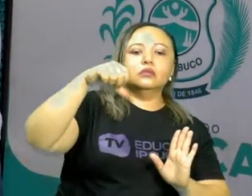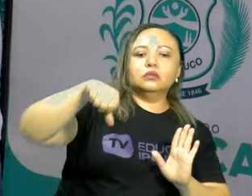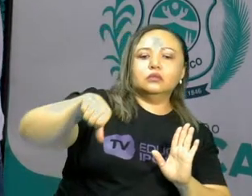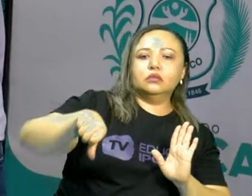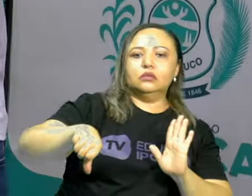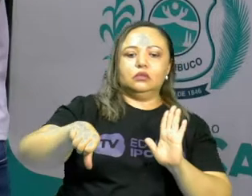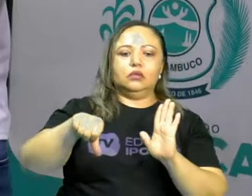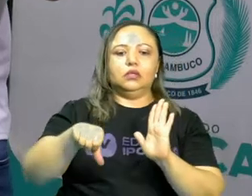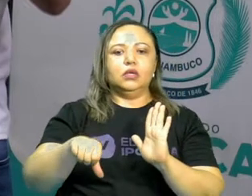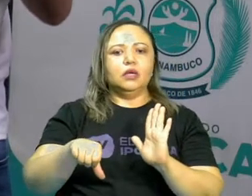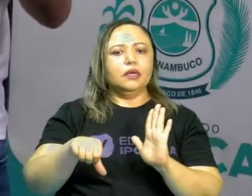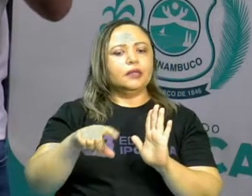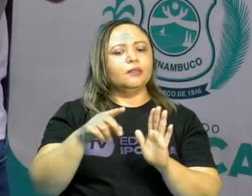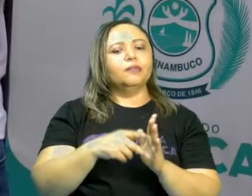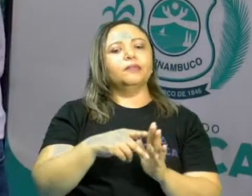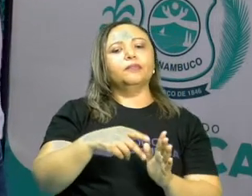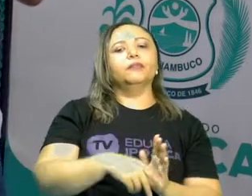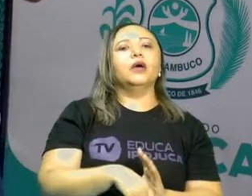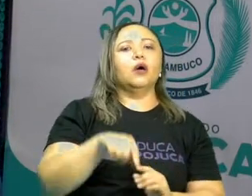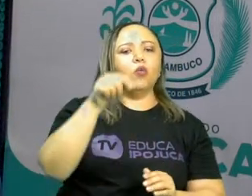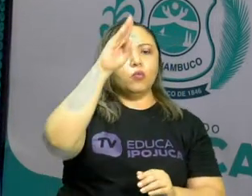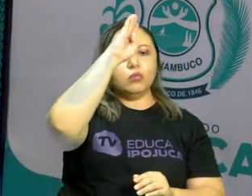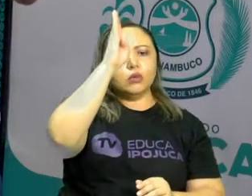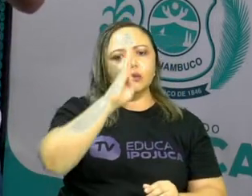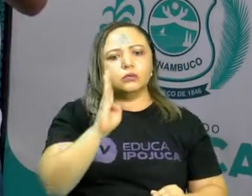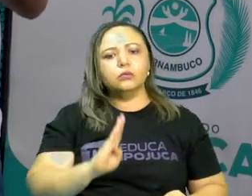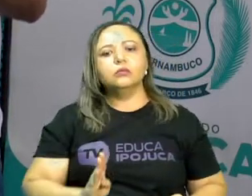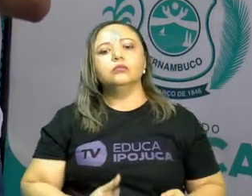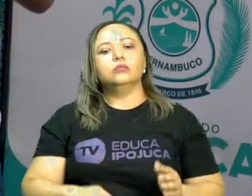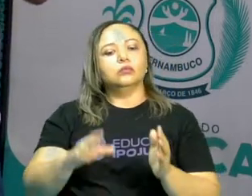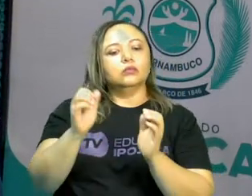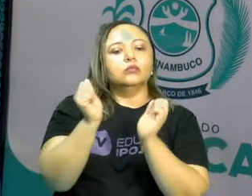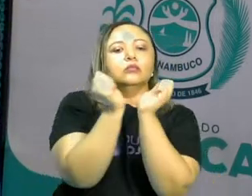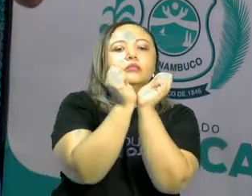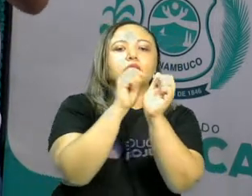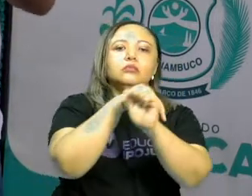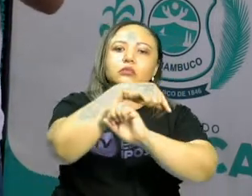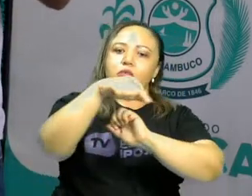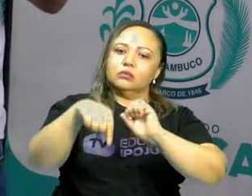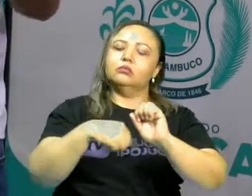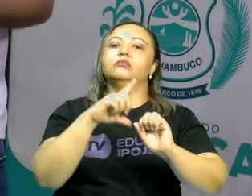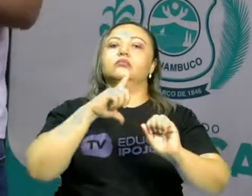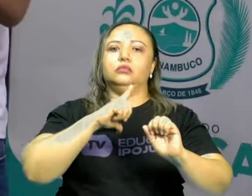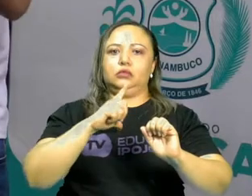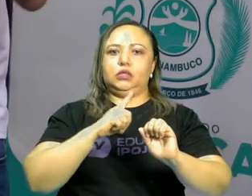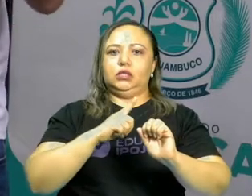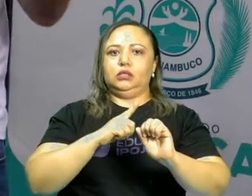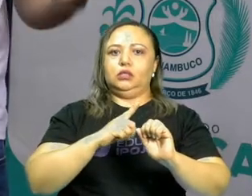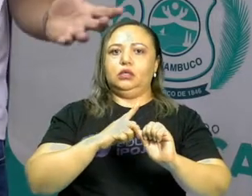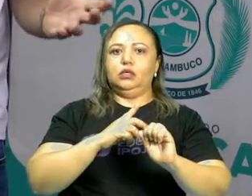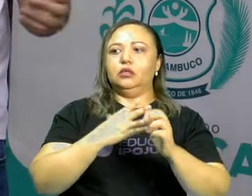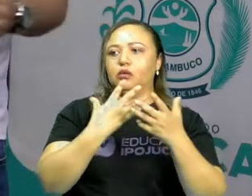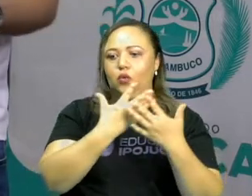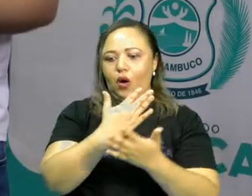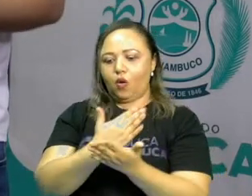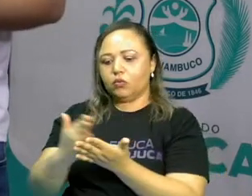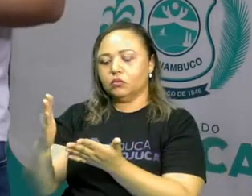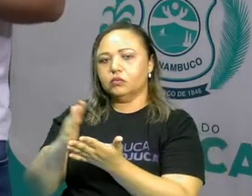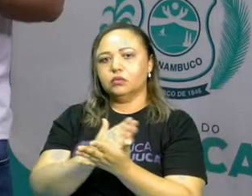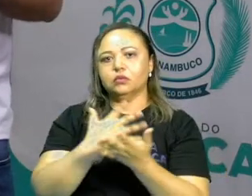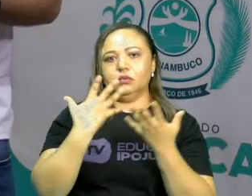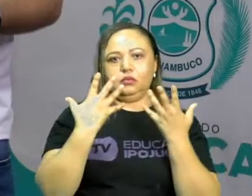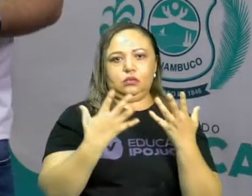ser um país escravocrata. O principal mão de obra eram os escravos. E havia um movimento para abolir a escravidão, para